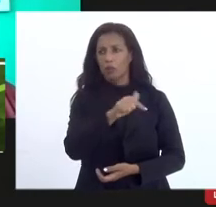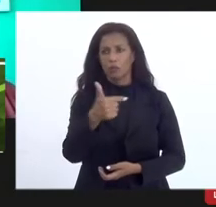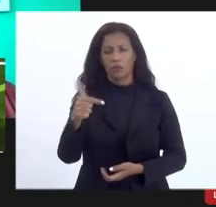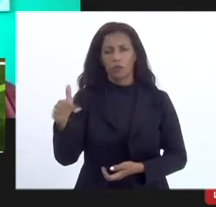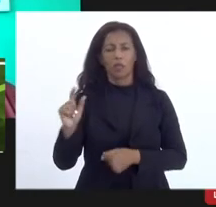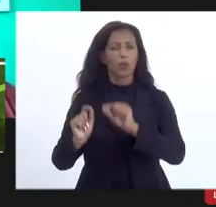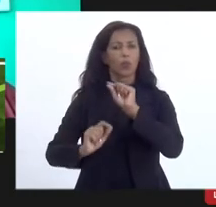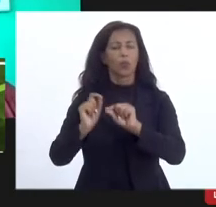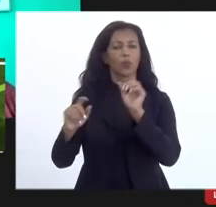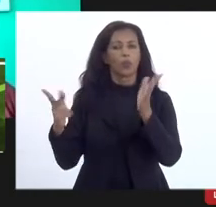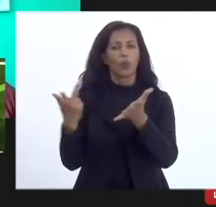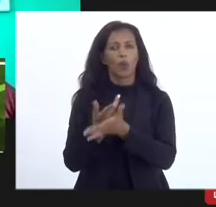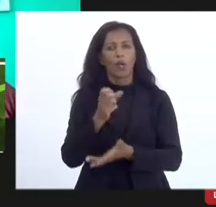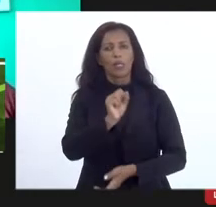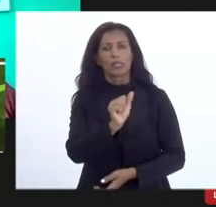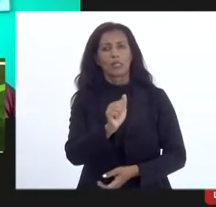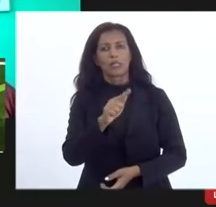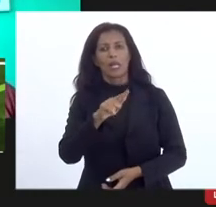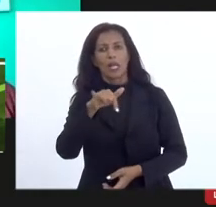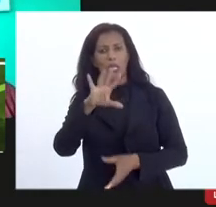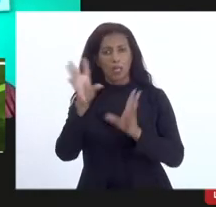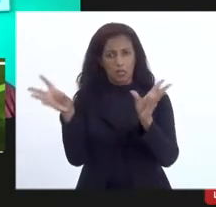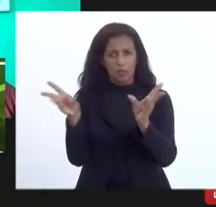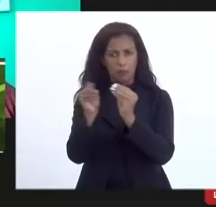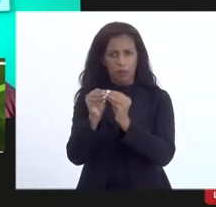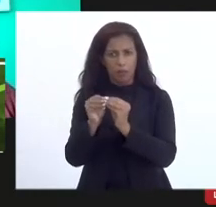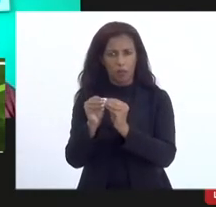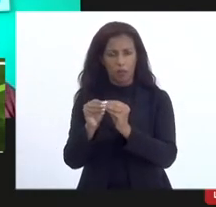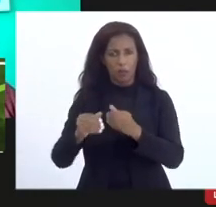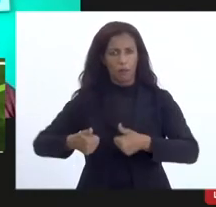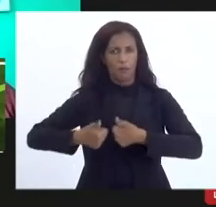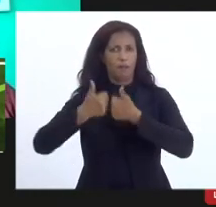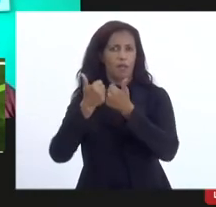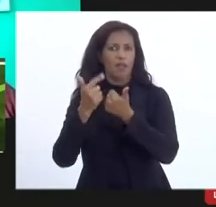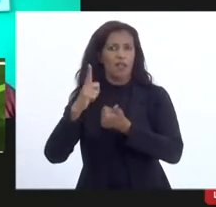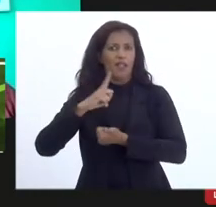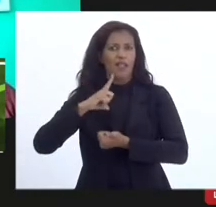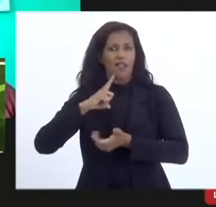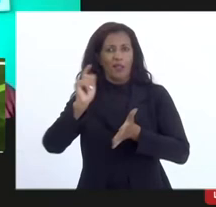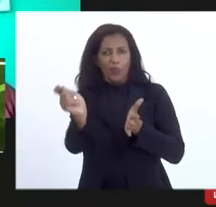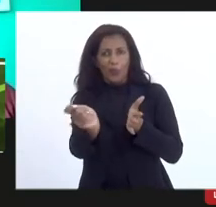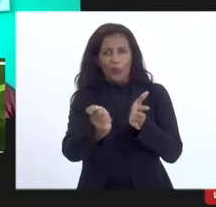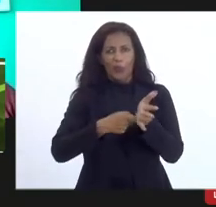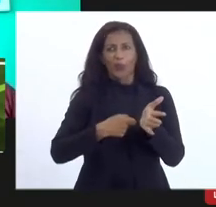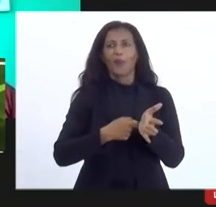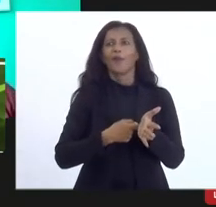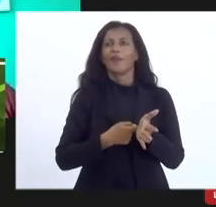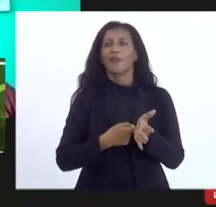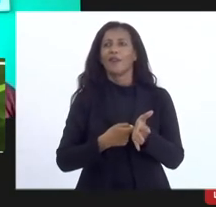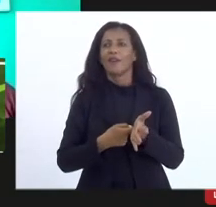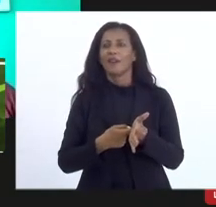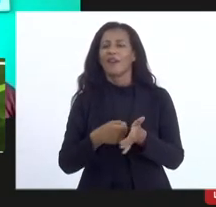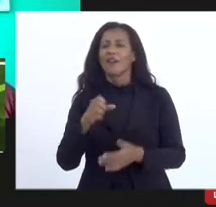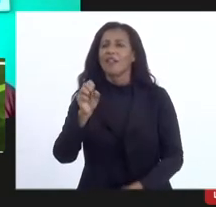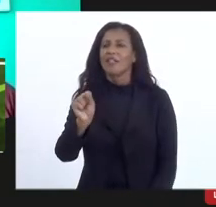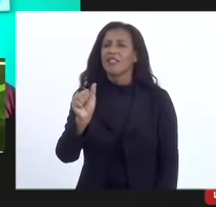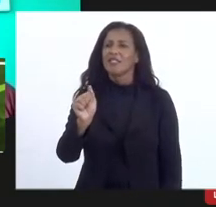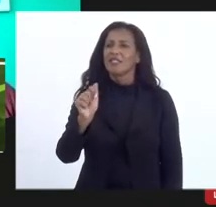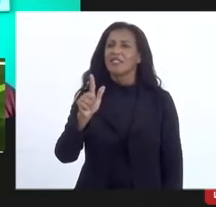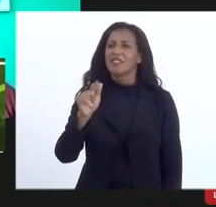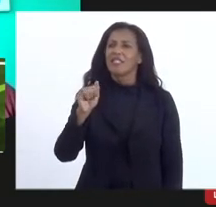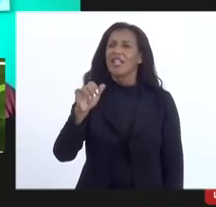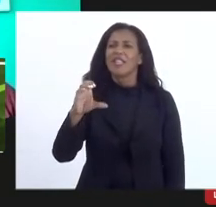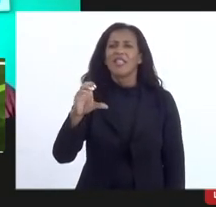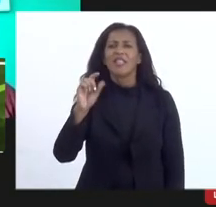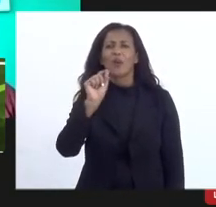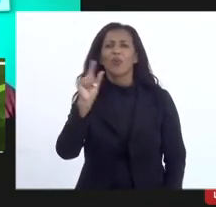o que que acontece no Salic que assim exemplificando um pouco melhor vamos lá a gente tem a rubrica cenografia Fernanda Salic é abreviatura